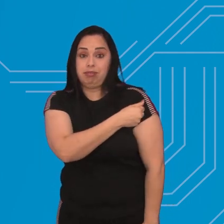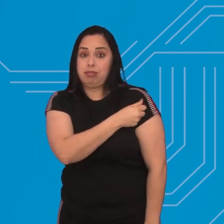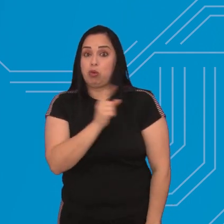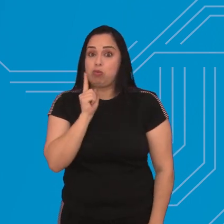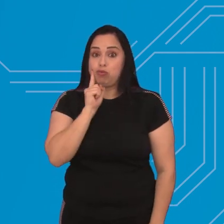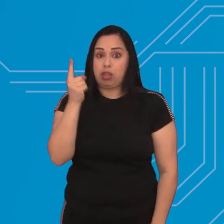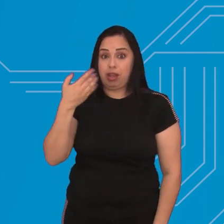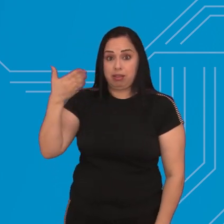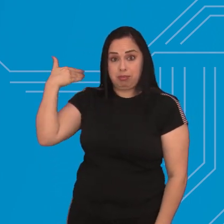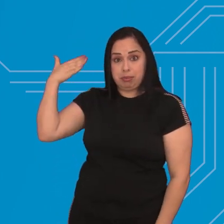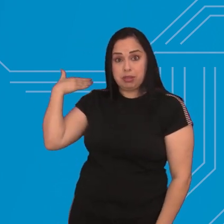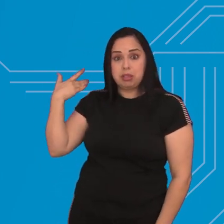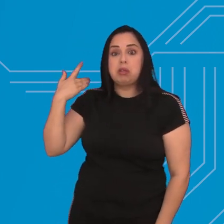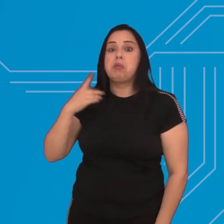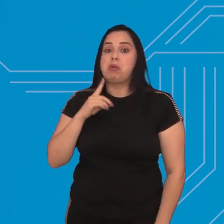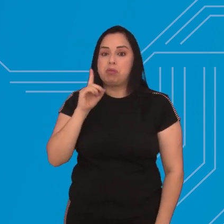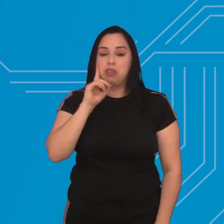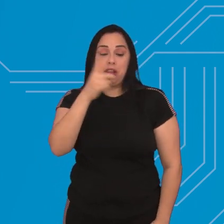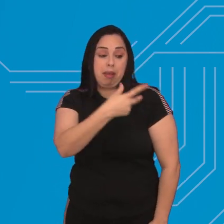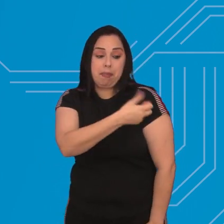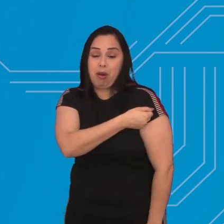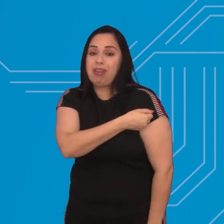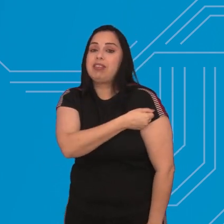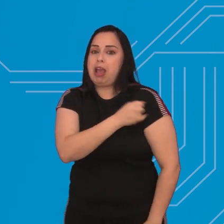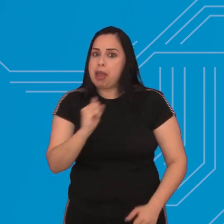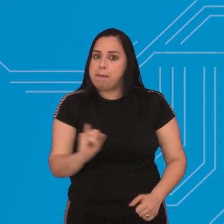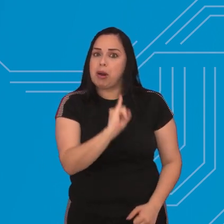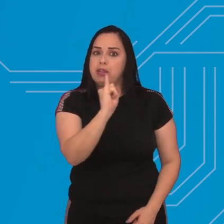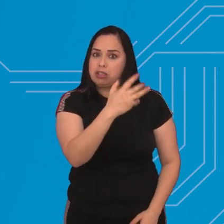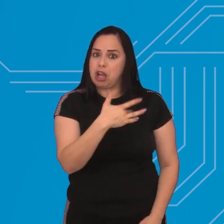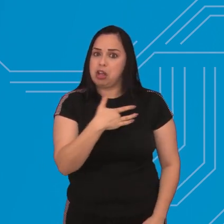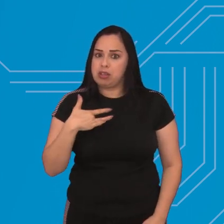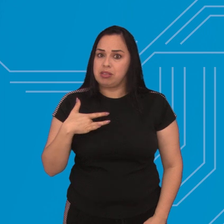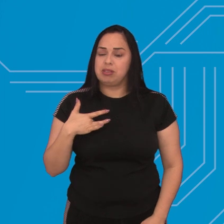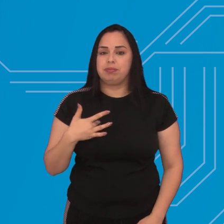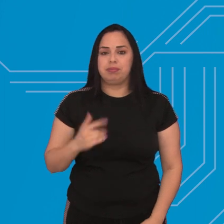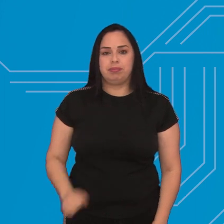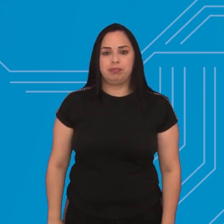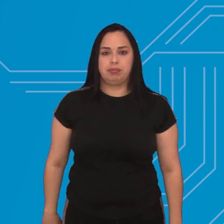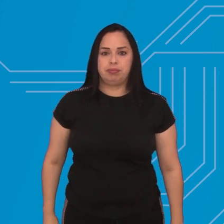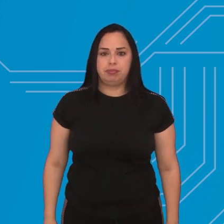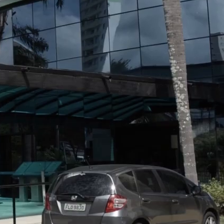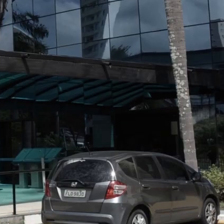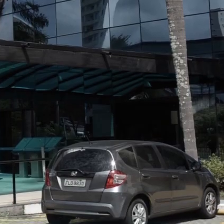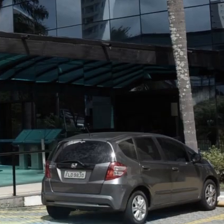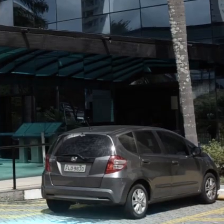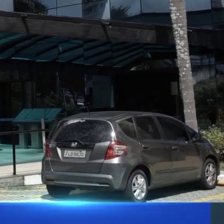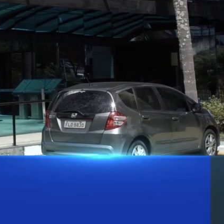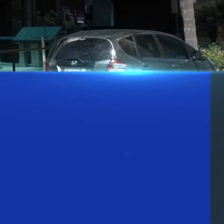data reforçou a importância das vacinas para a nossa saúde é o que você vai ver daqui a pouco